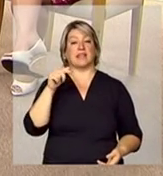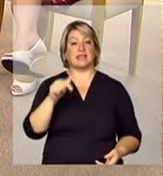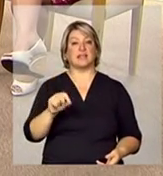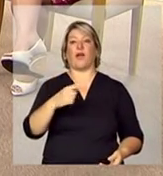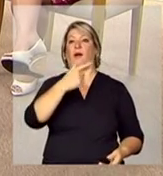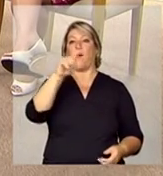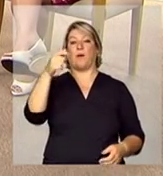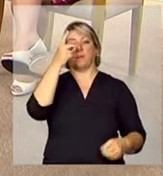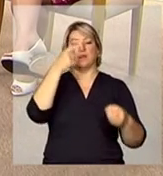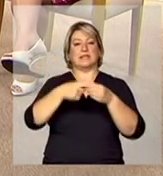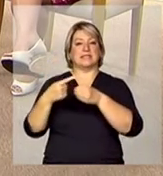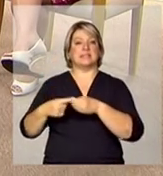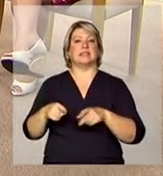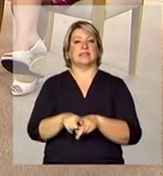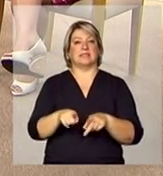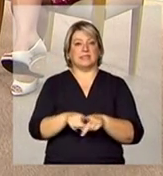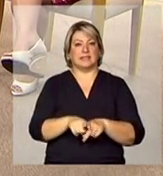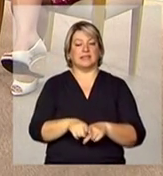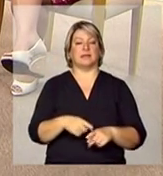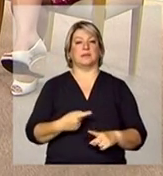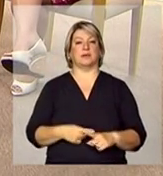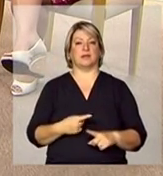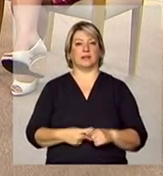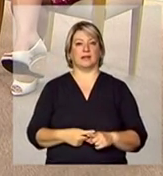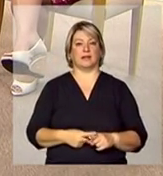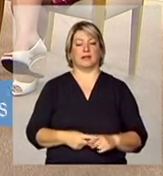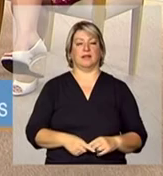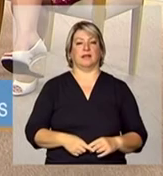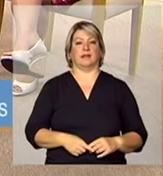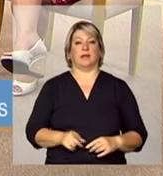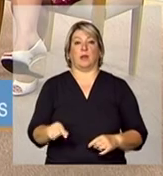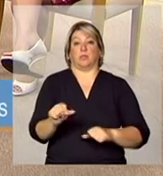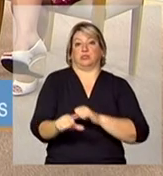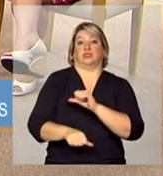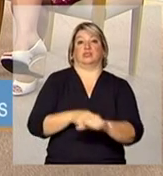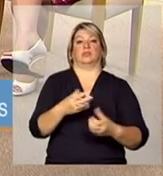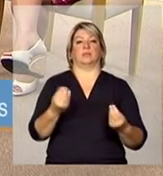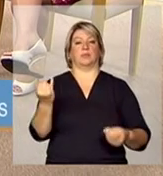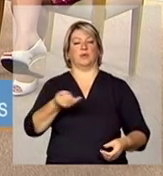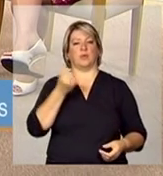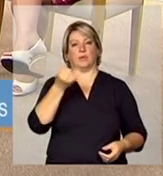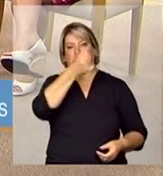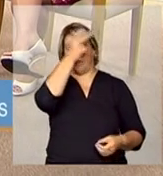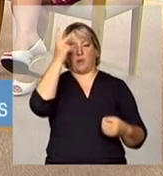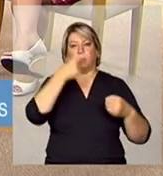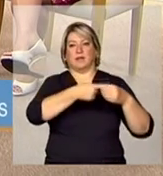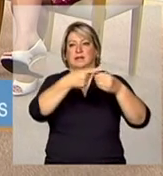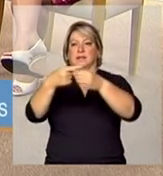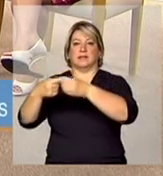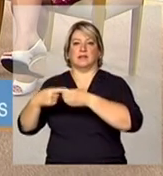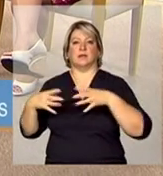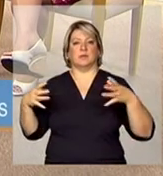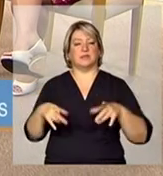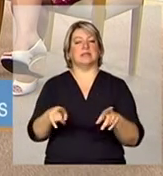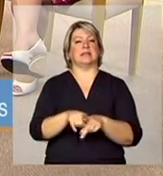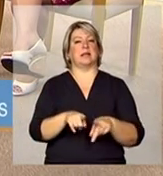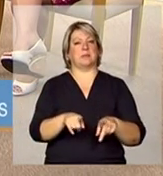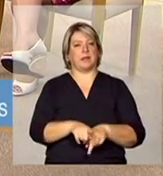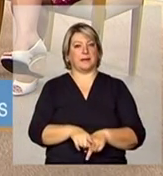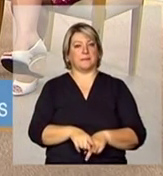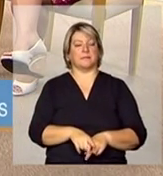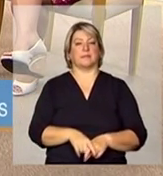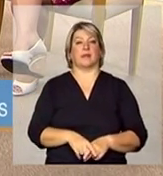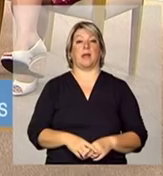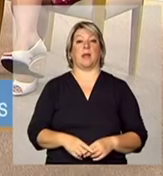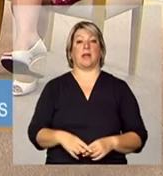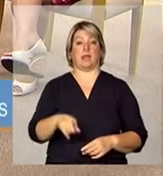municípios também a mudança que causa a retirada dessas pessoas de grandes instituições e colocar elas